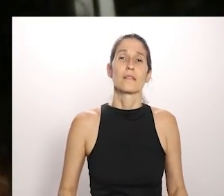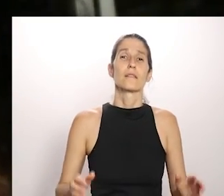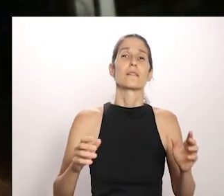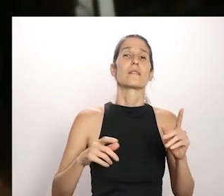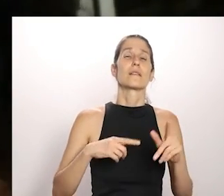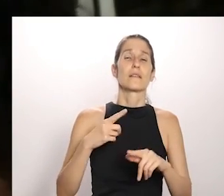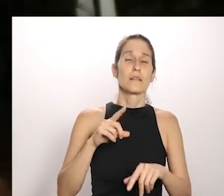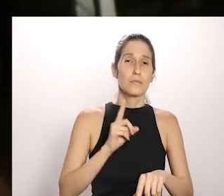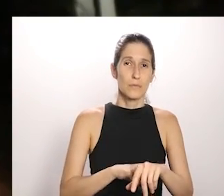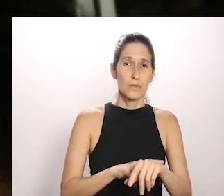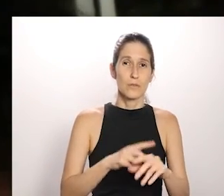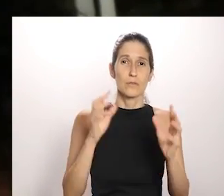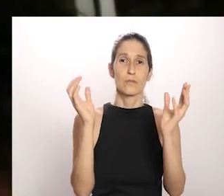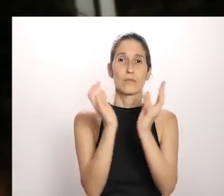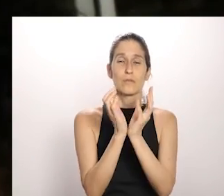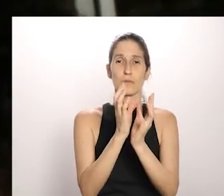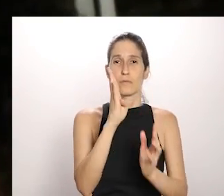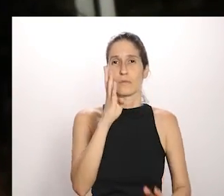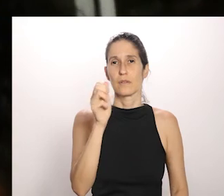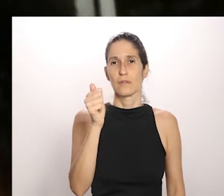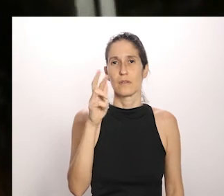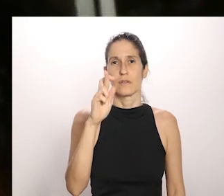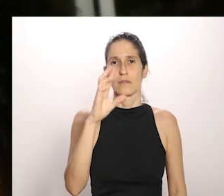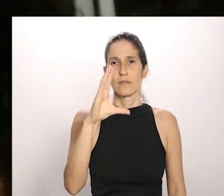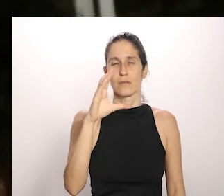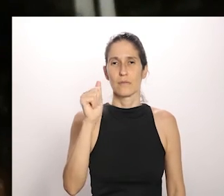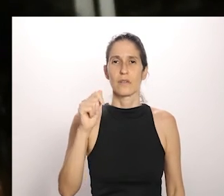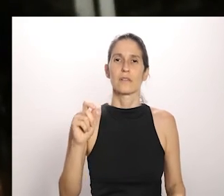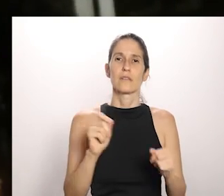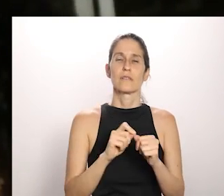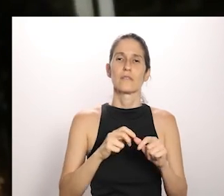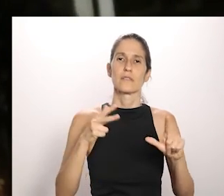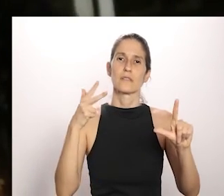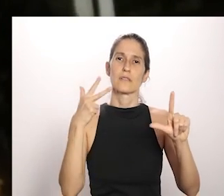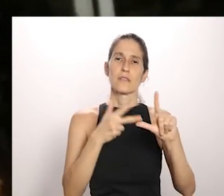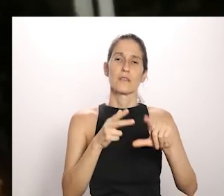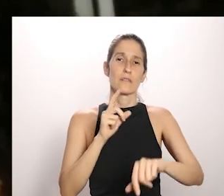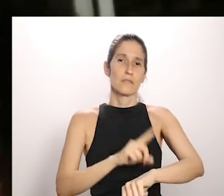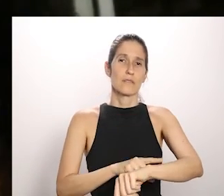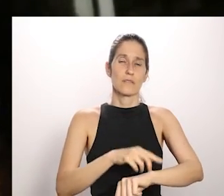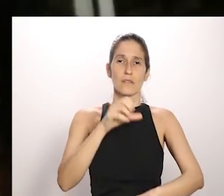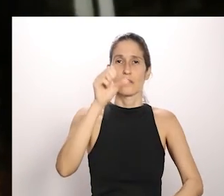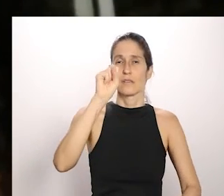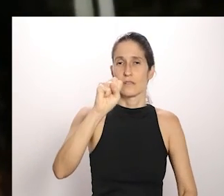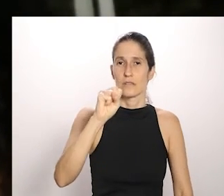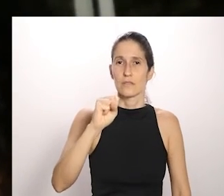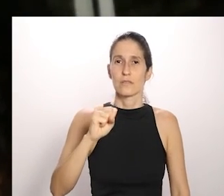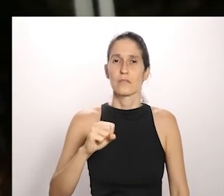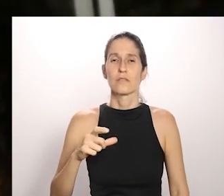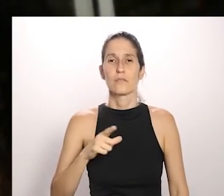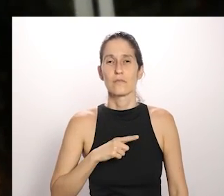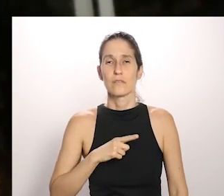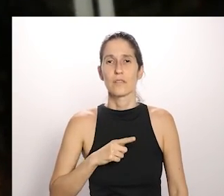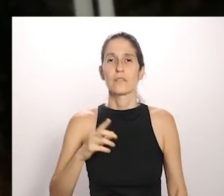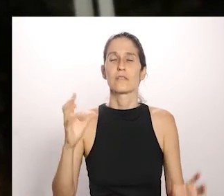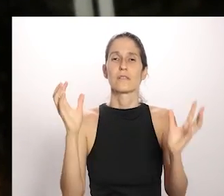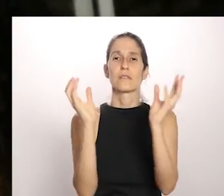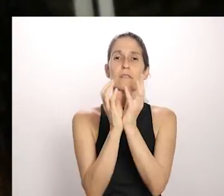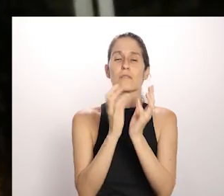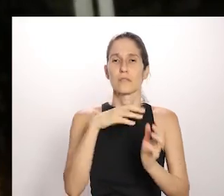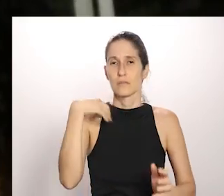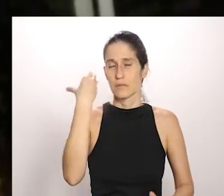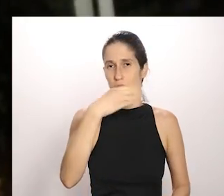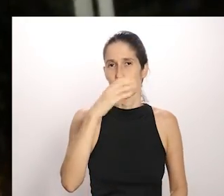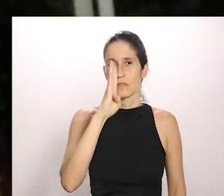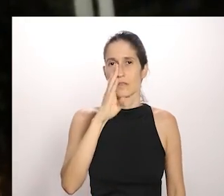live da barca com o André do Jongo o jovem mestre do Jongo de Guaratinguetá às oito horas tem uma live aí da barca